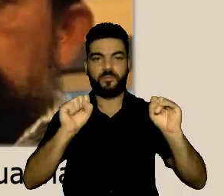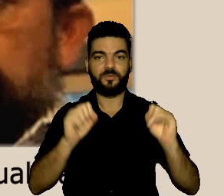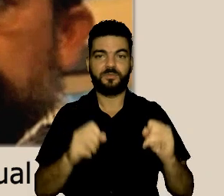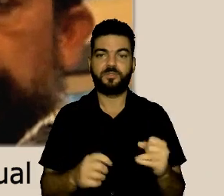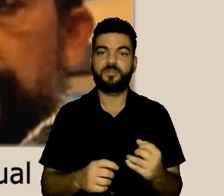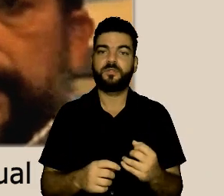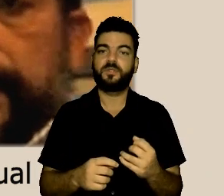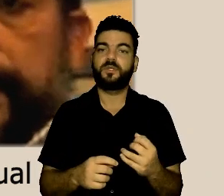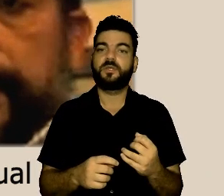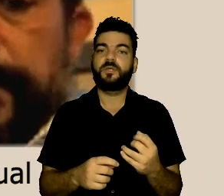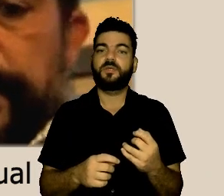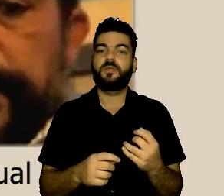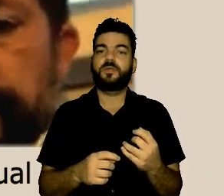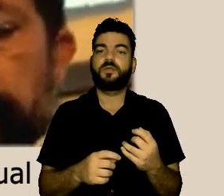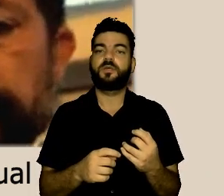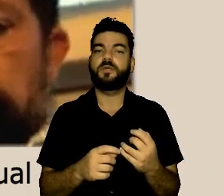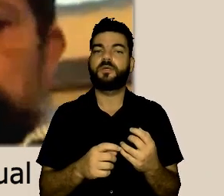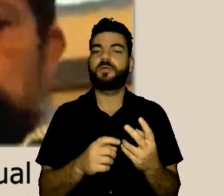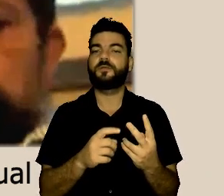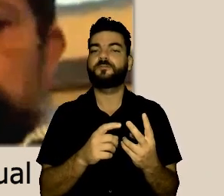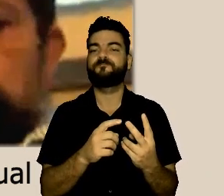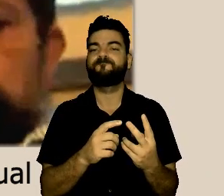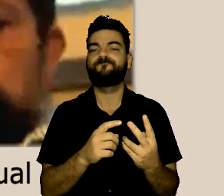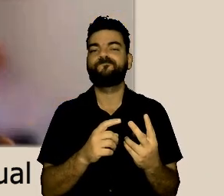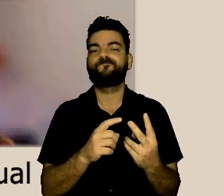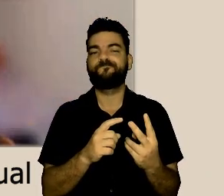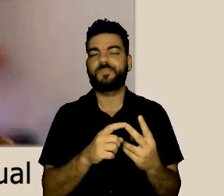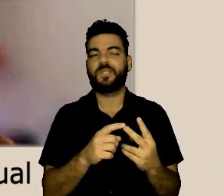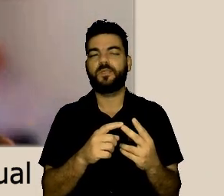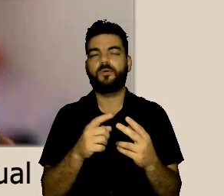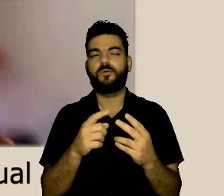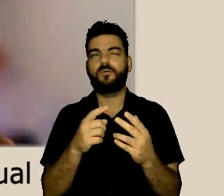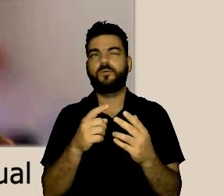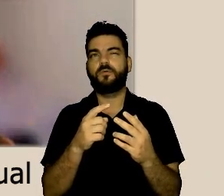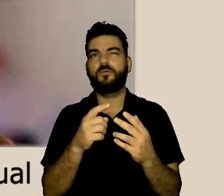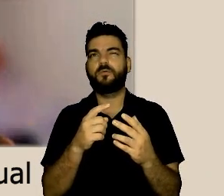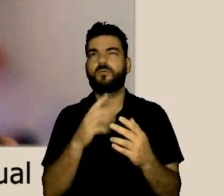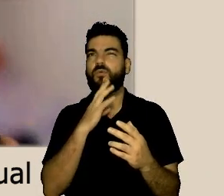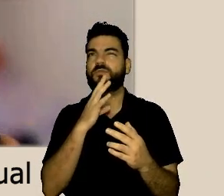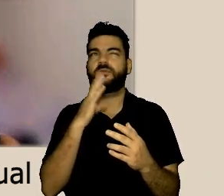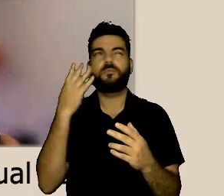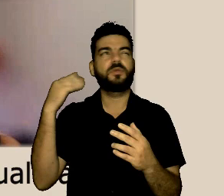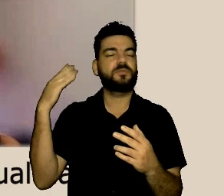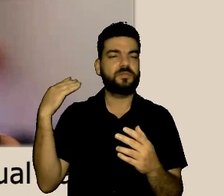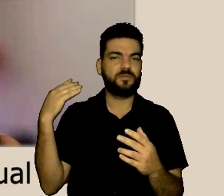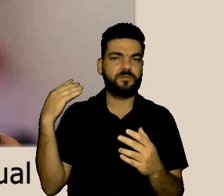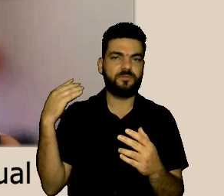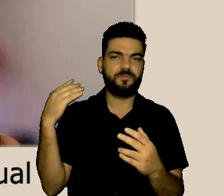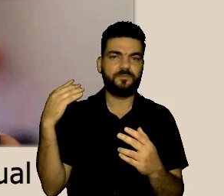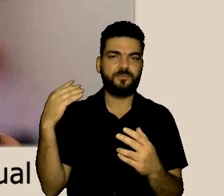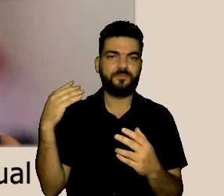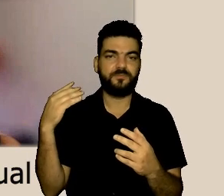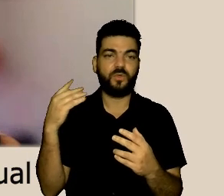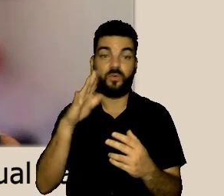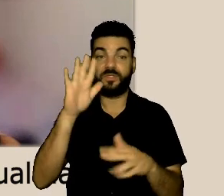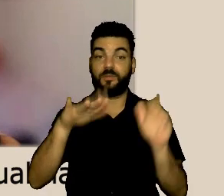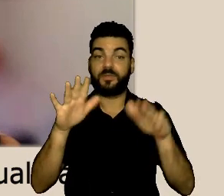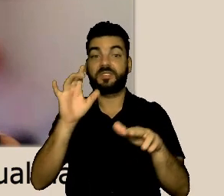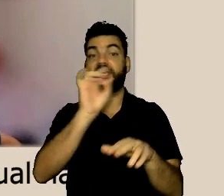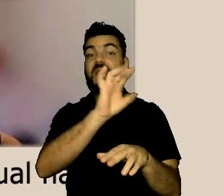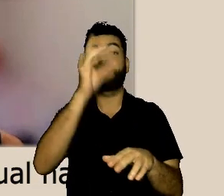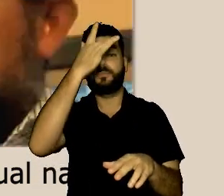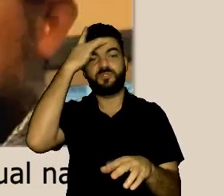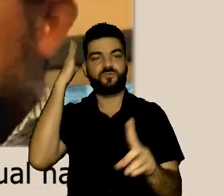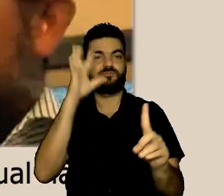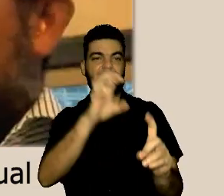pode usar e aí eu vou endossar e usar as palavras da Adriana Alvim com quem aliás tenho a honra de participar dos